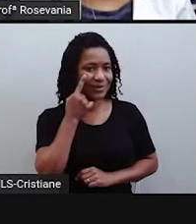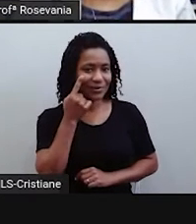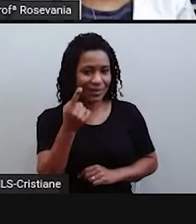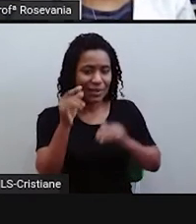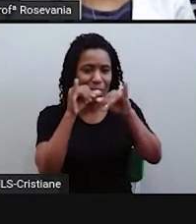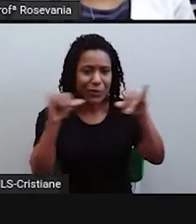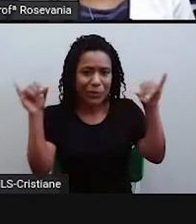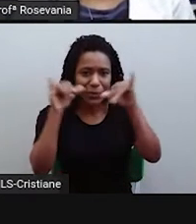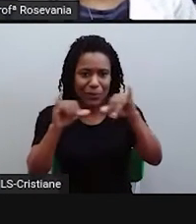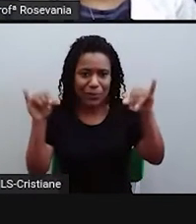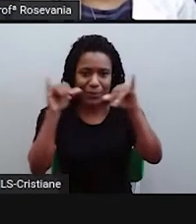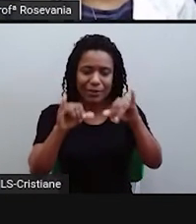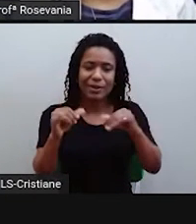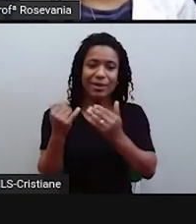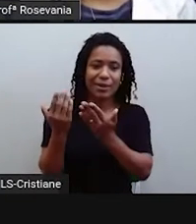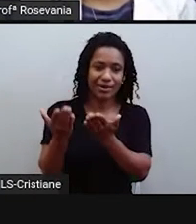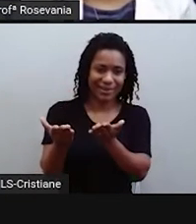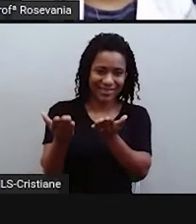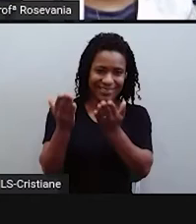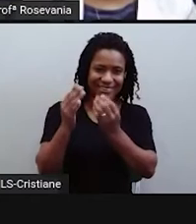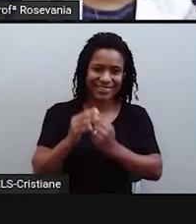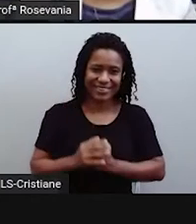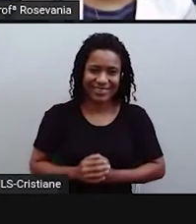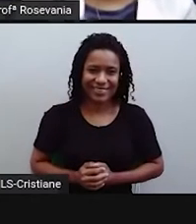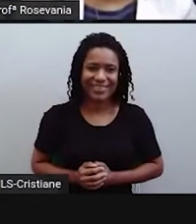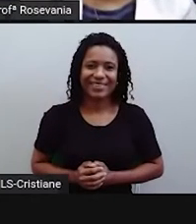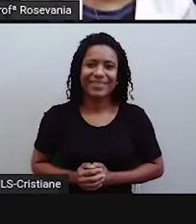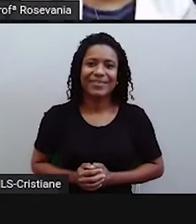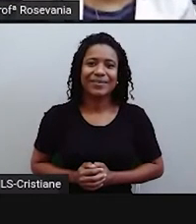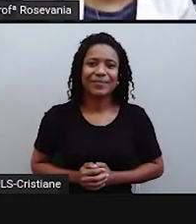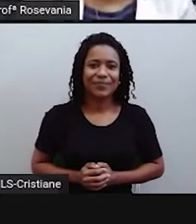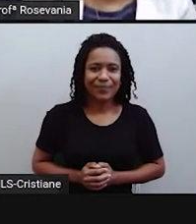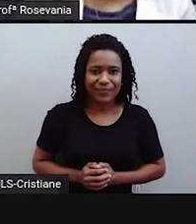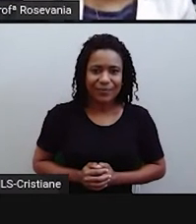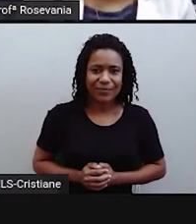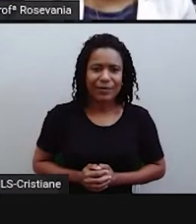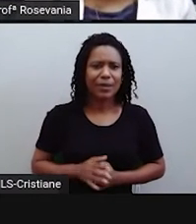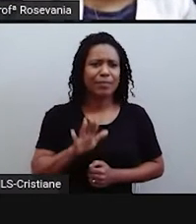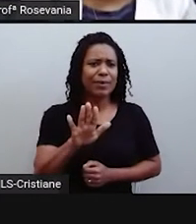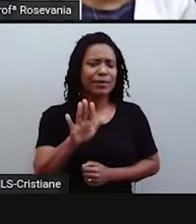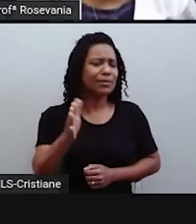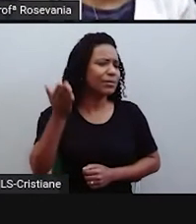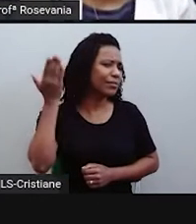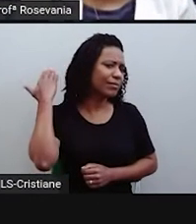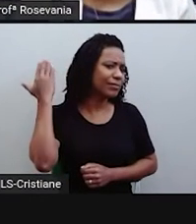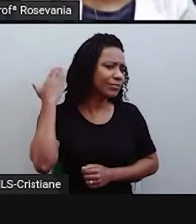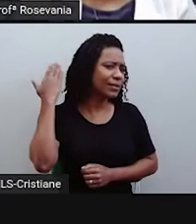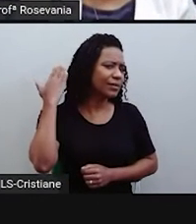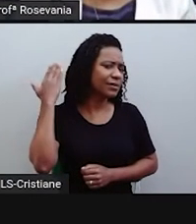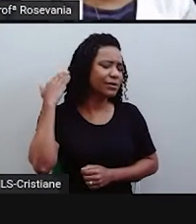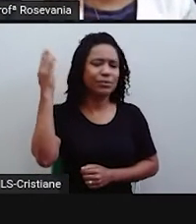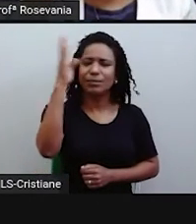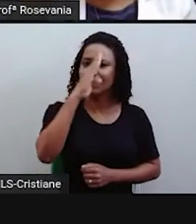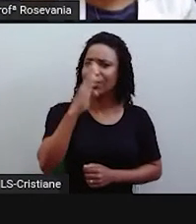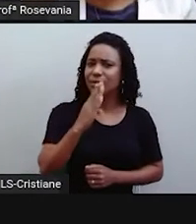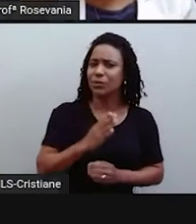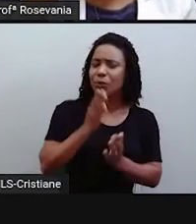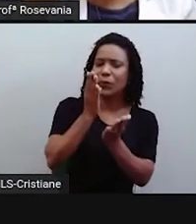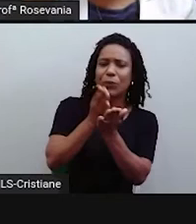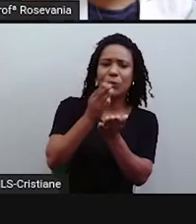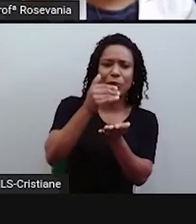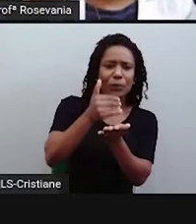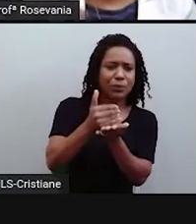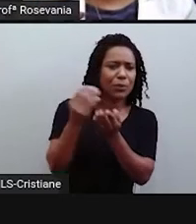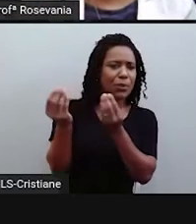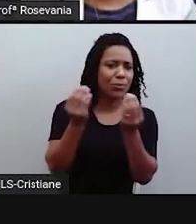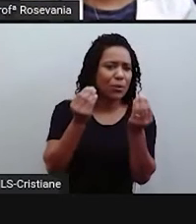ele. Mas como era, né? Como o Brasil era dividido no passado? Como é que era isso? Vocês lembram?